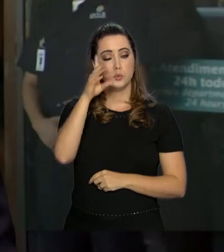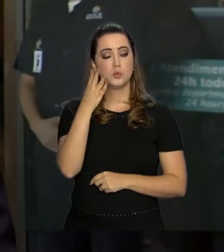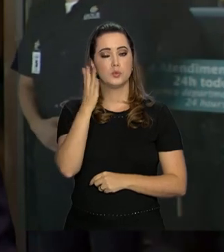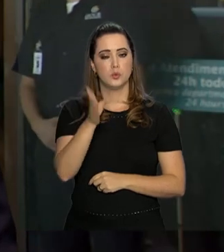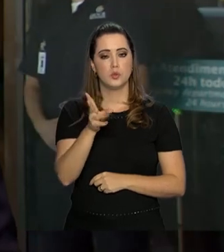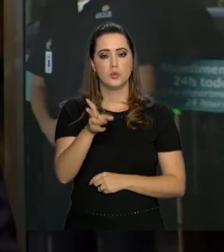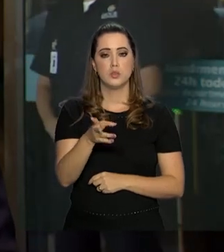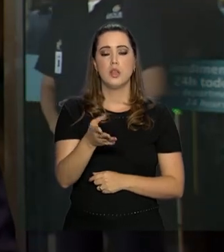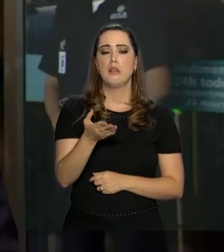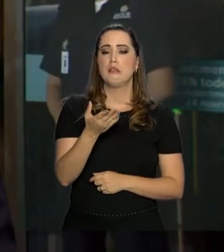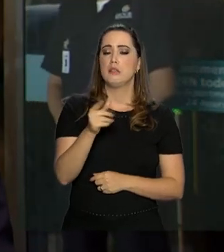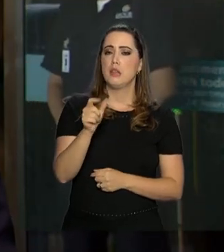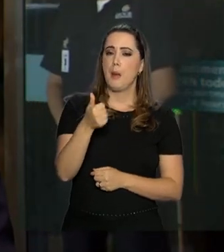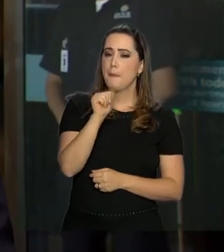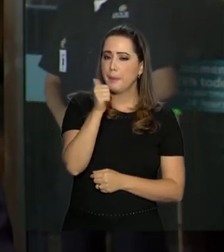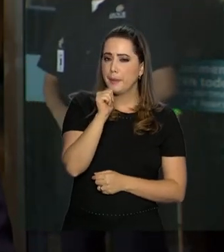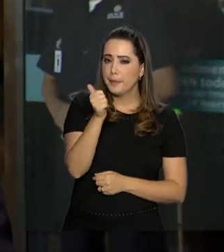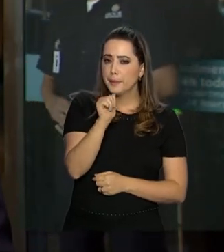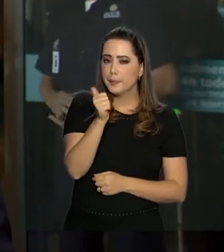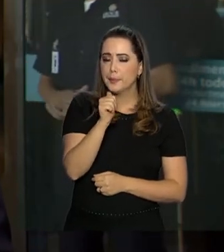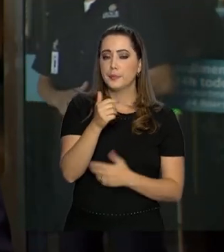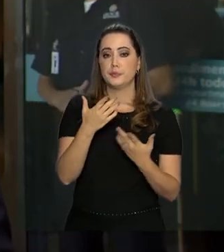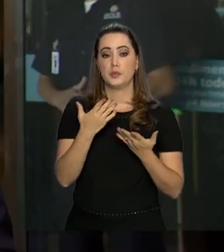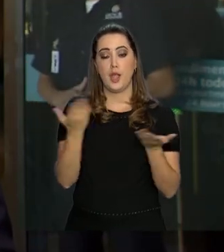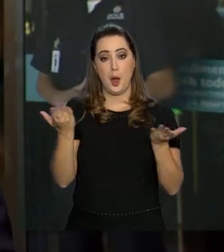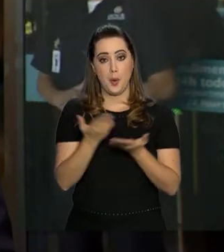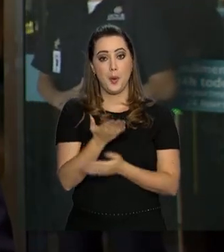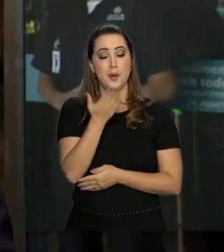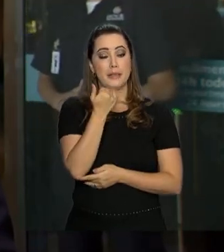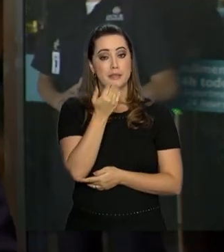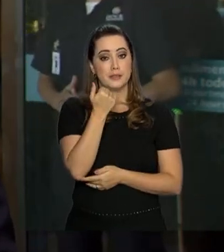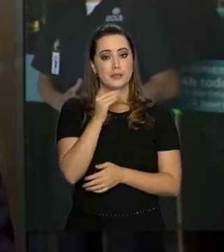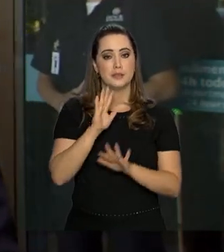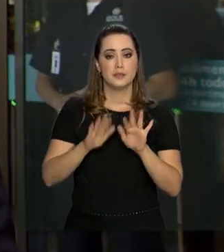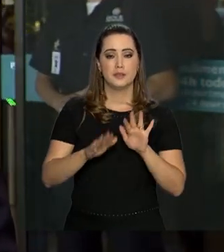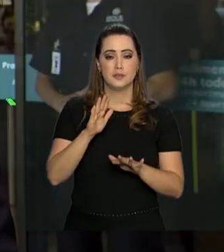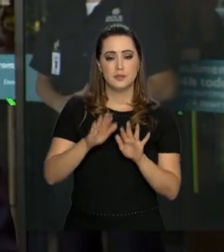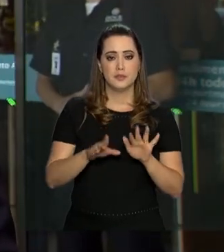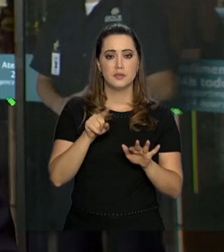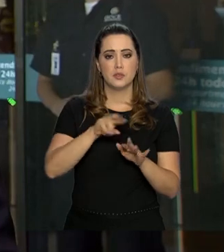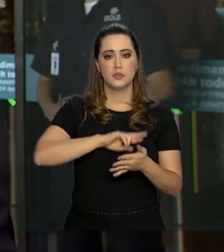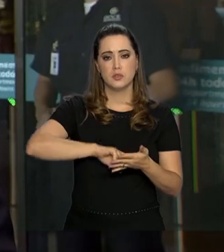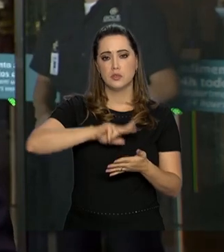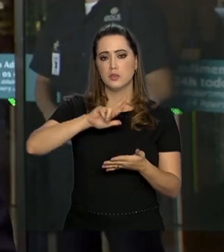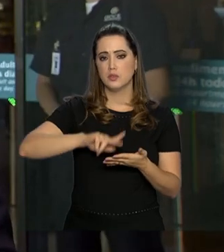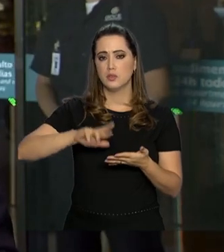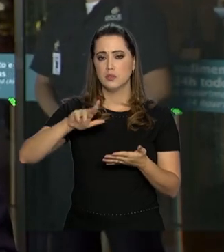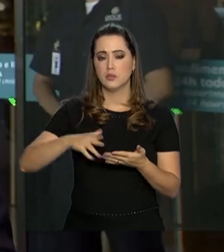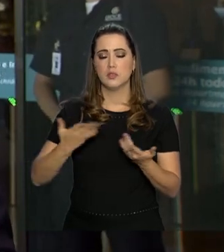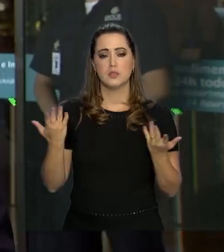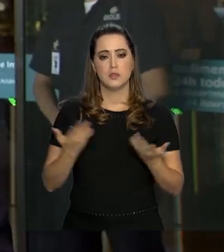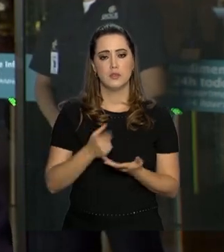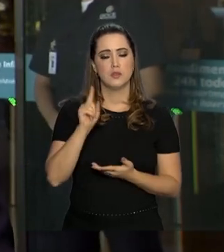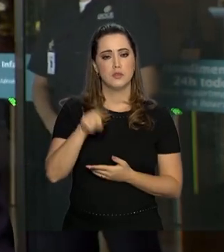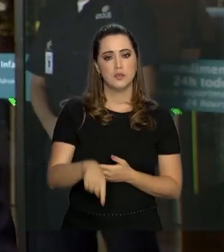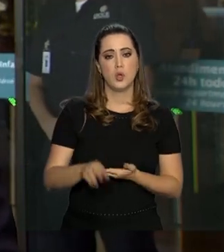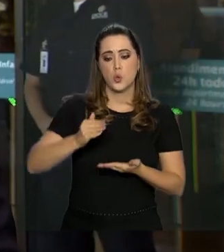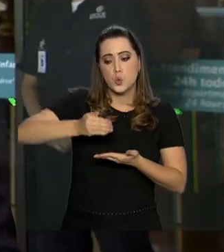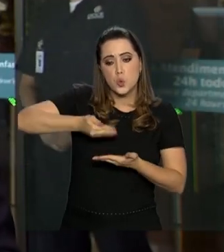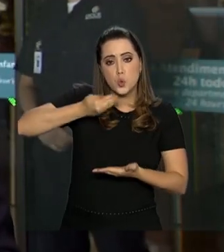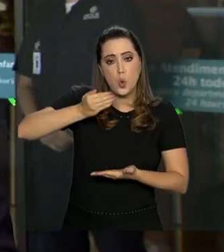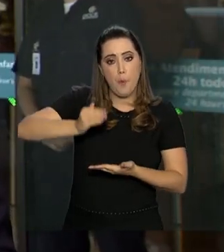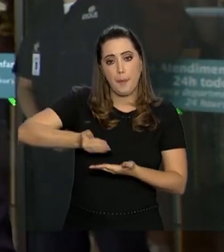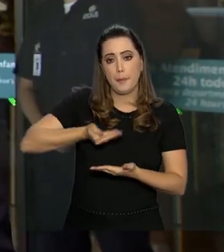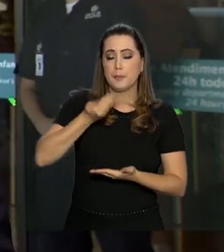líquida e os alimentos que foram introduzidos costumam variar a partir de agora. São sopas,